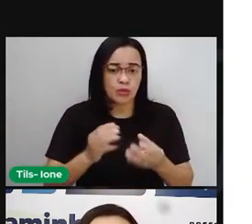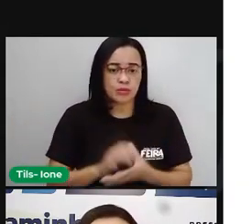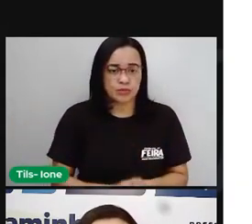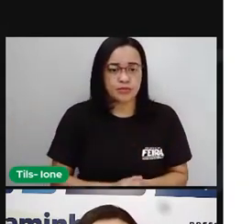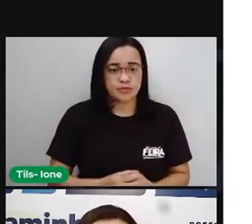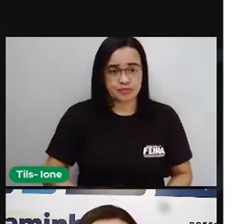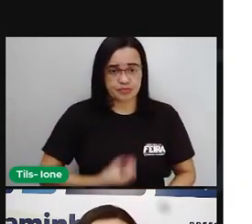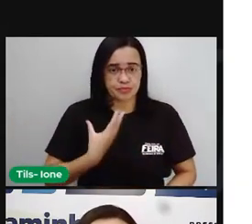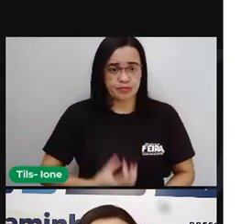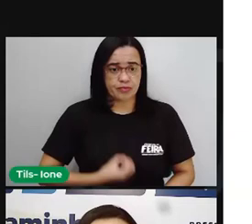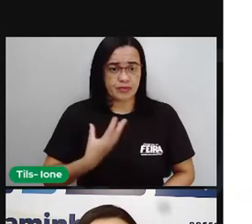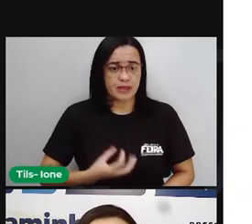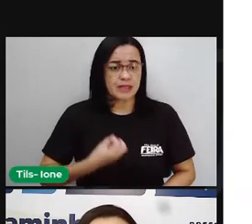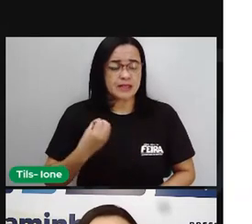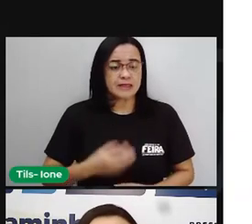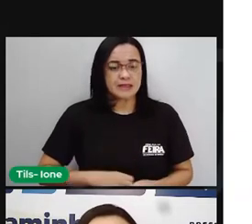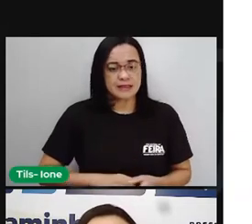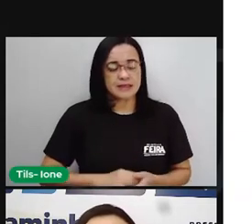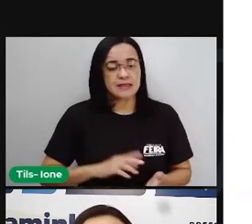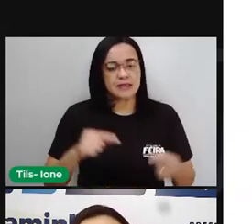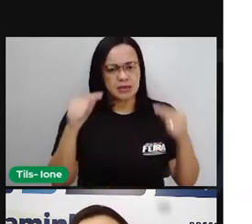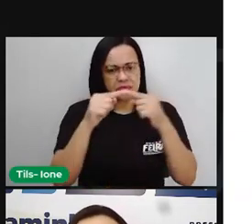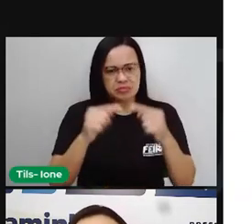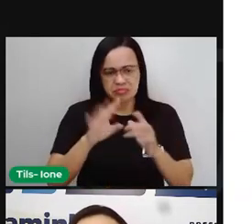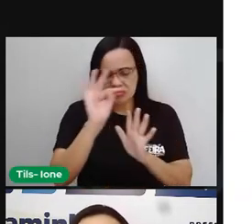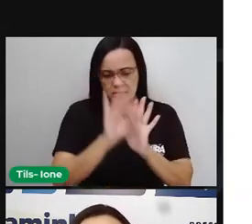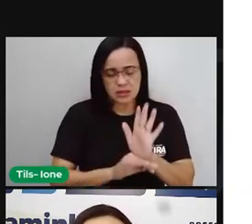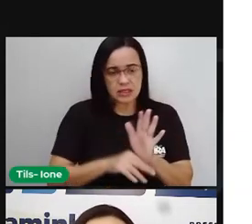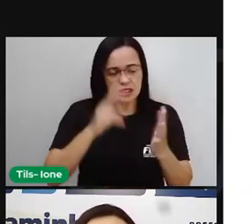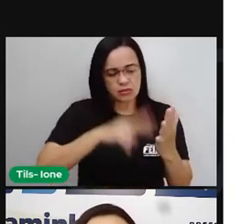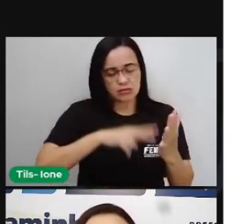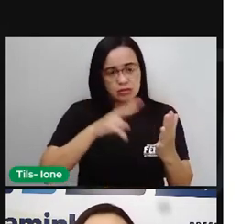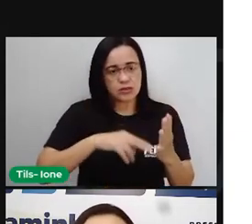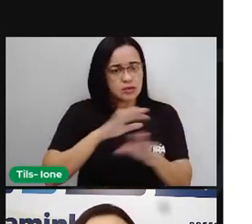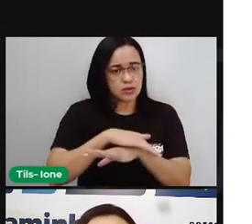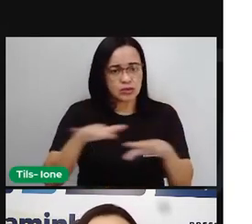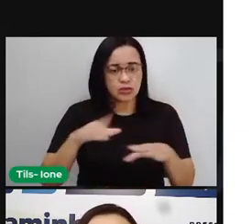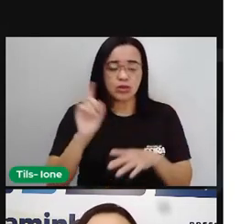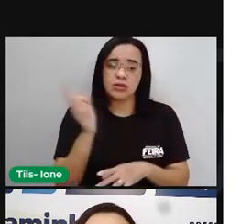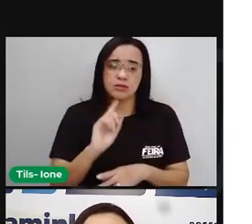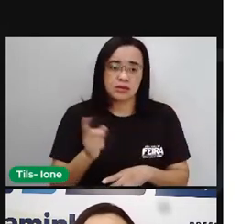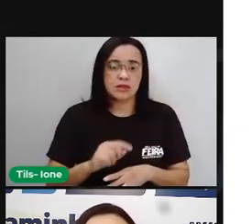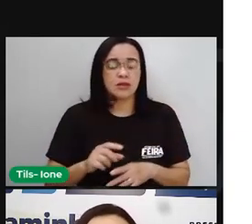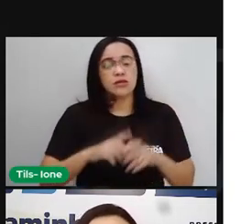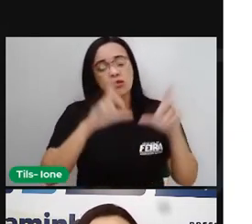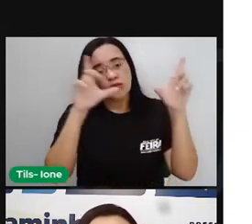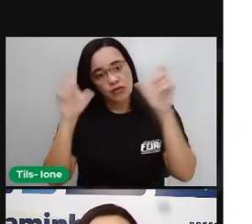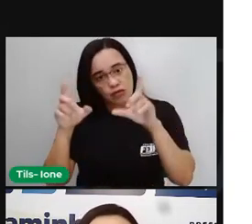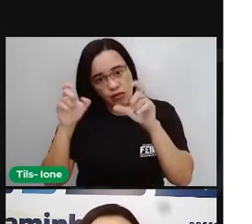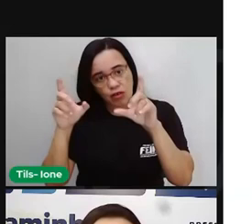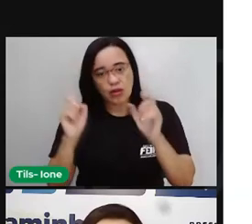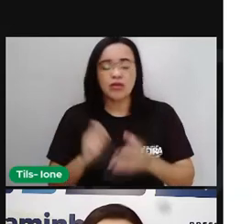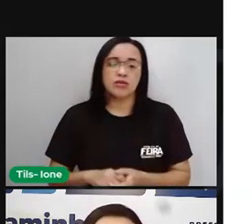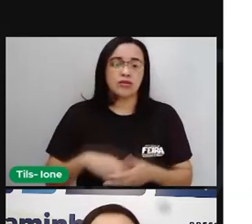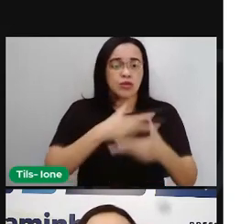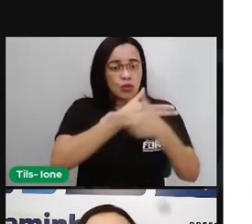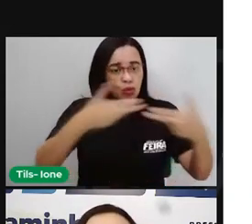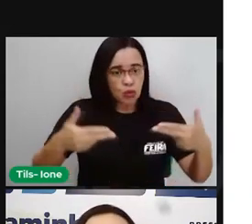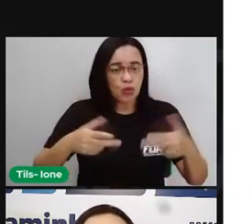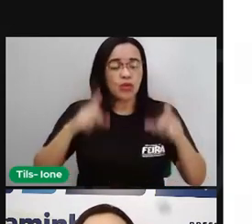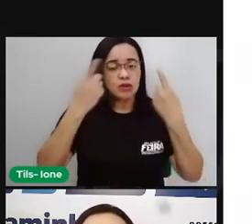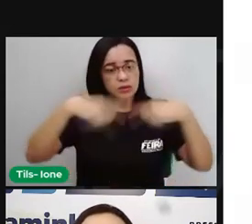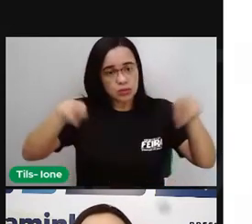literário. Ela também está presente em paisagens, objetos, fotografias e músicas.